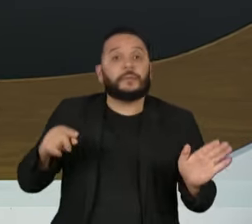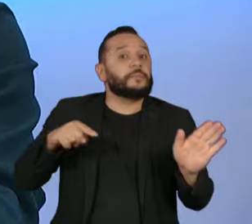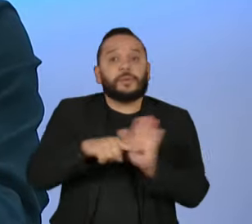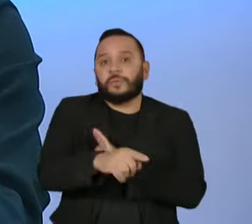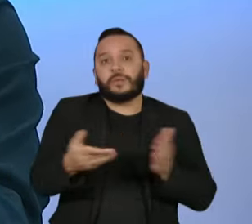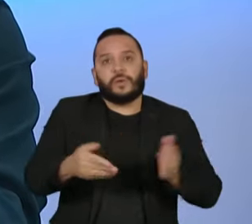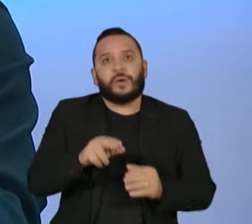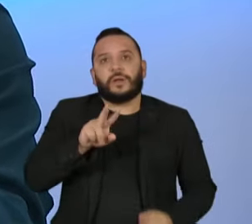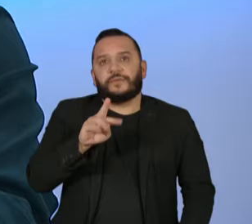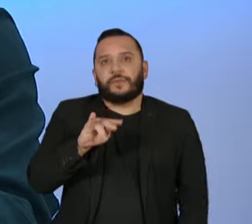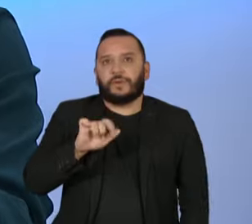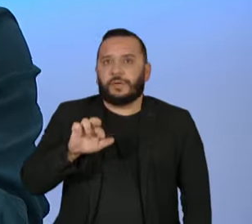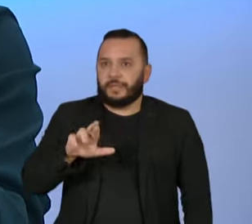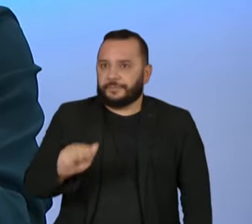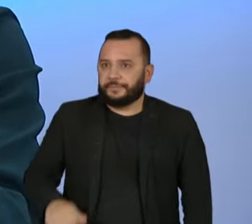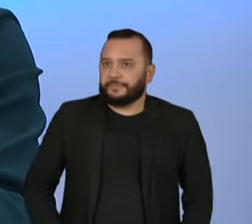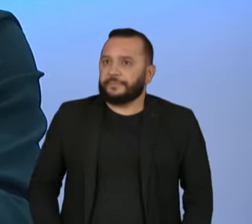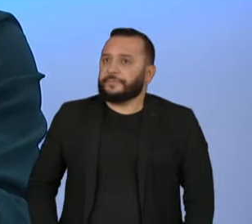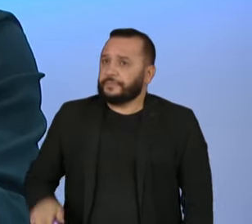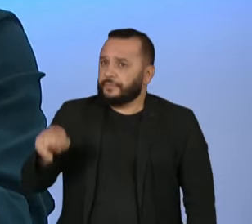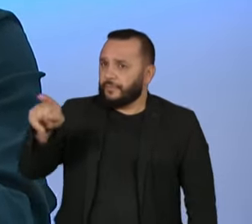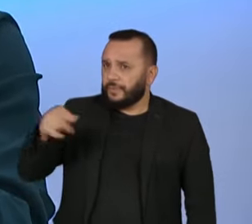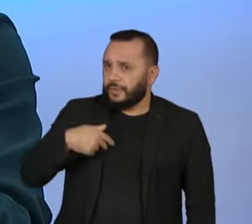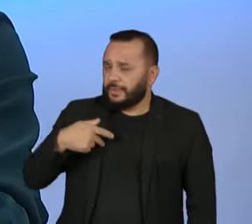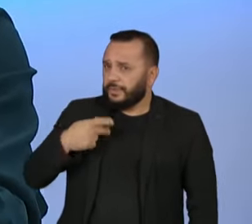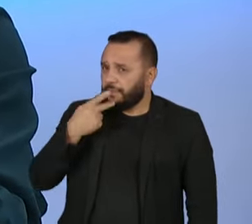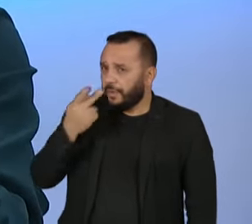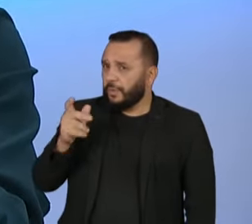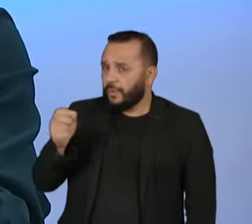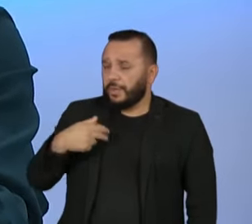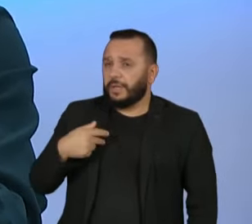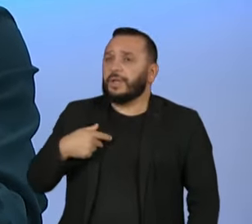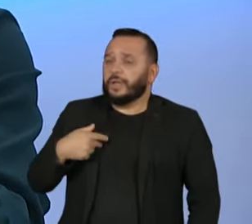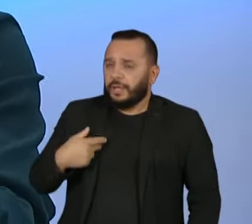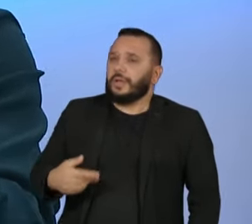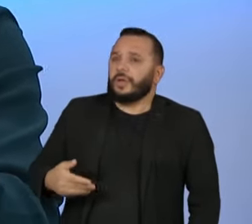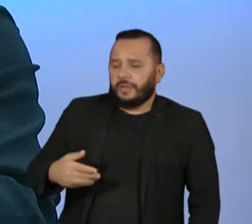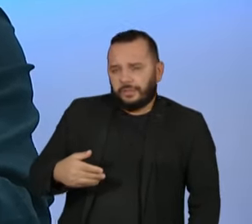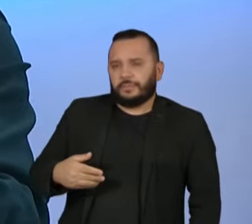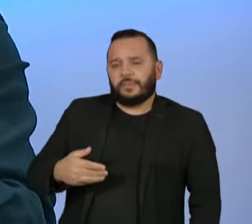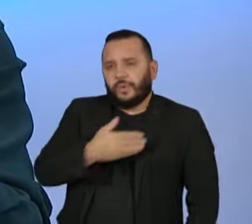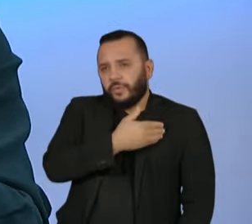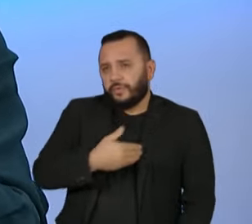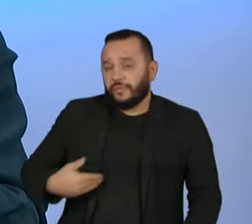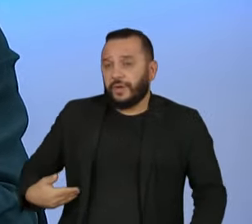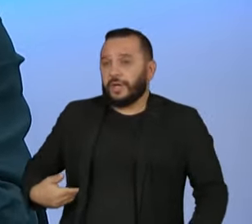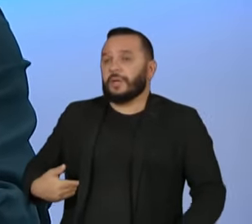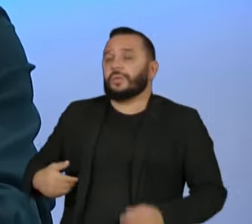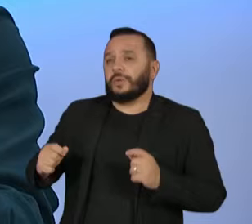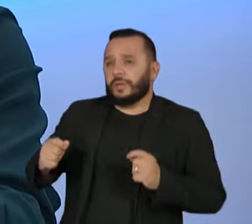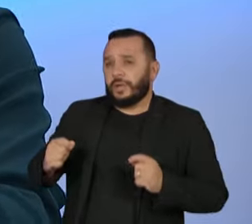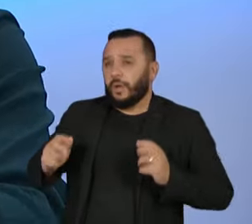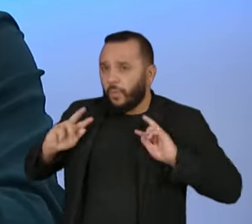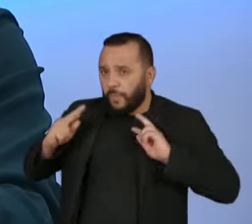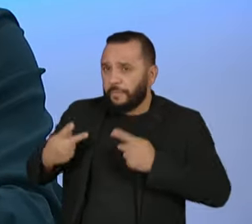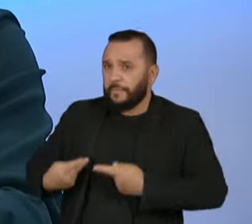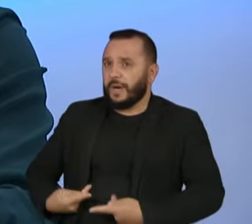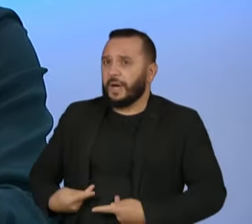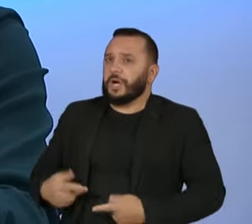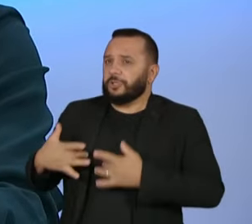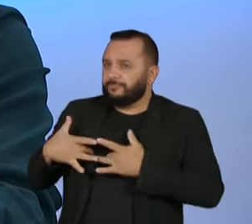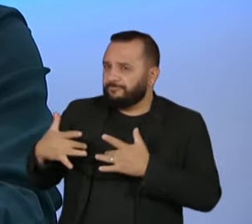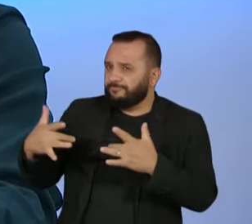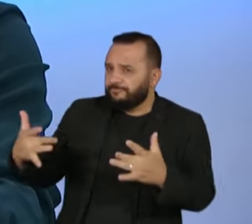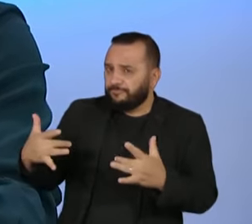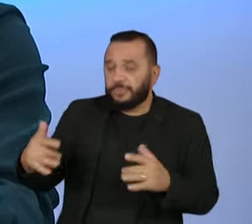Azevedo. Senador, o senhor usou aqui palavras como governo humano, que foi eleito, sai a fase do autoritarismo. A gente teve um